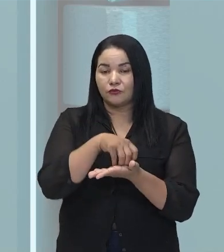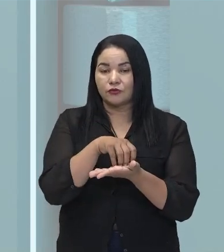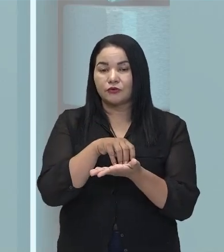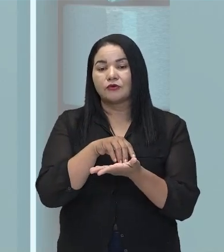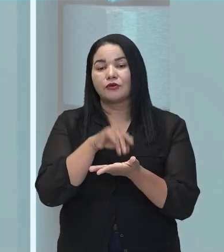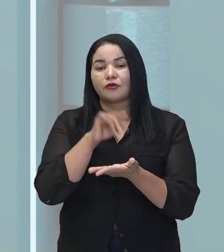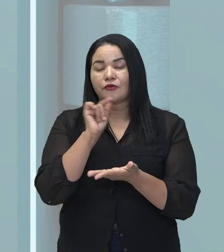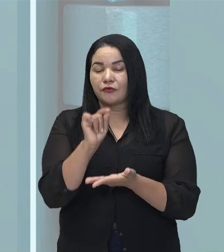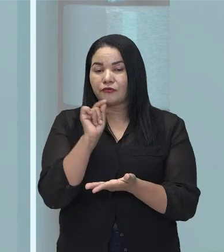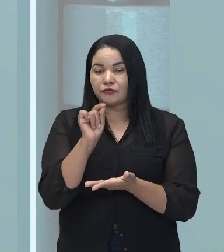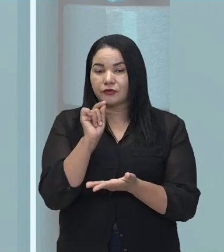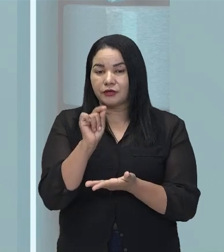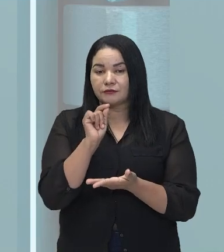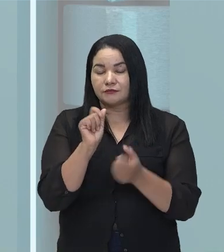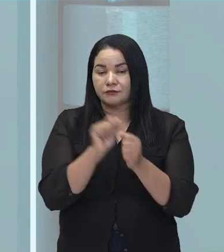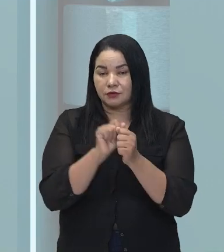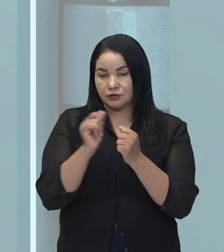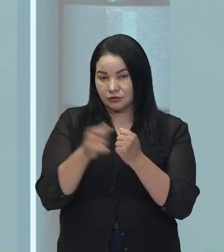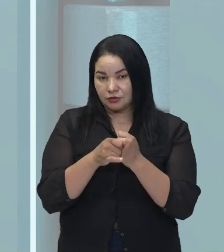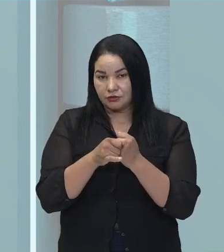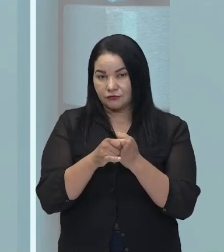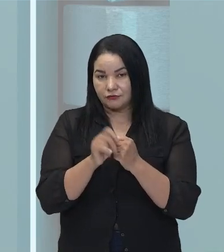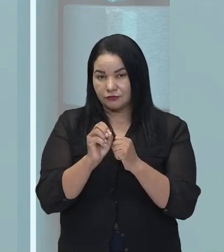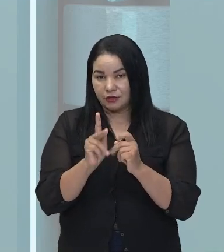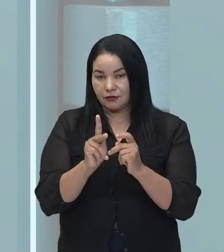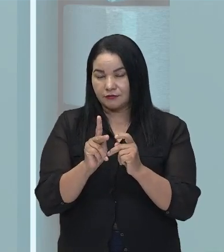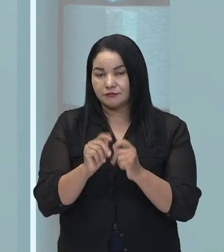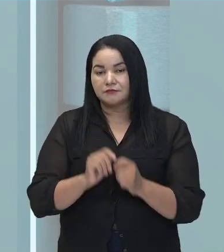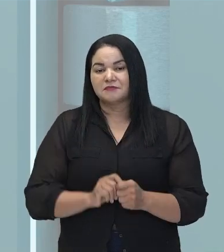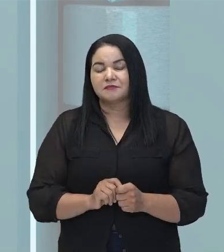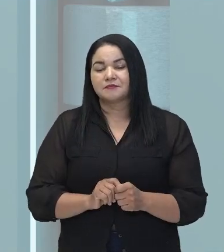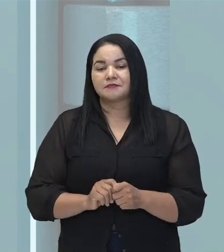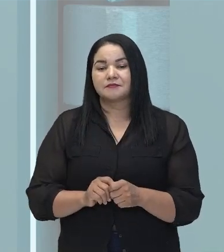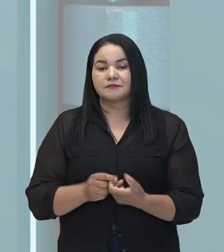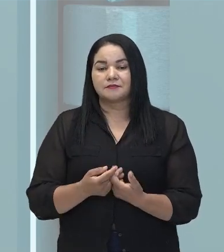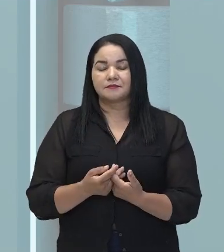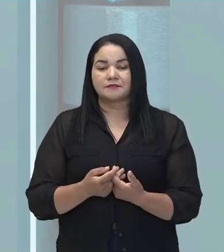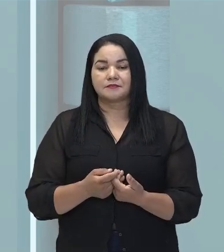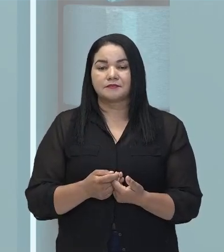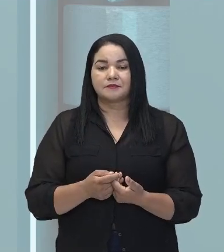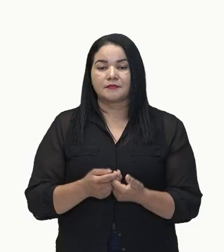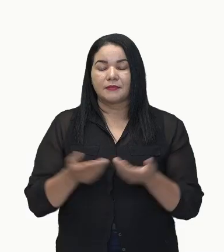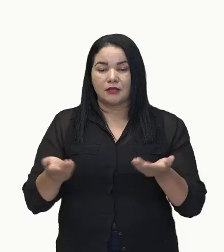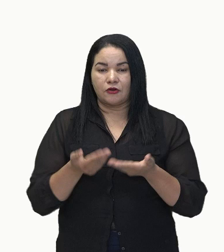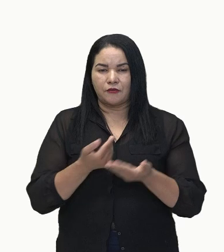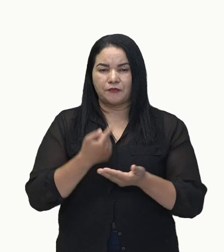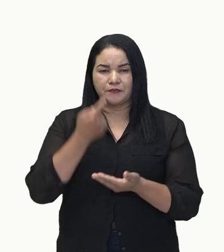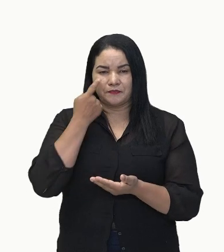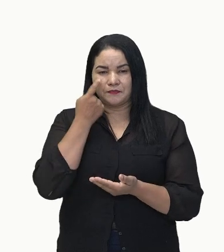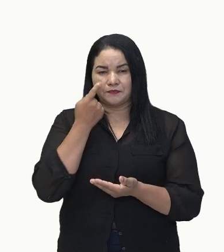adjetivo, tá bom? Vamos analisar aqui. Agora observe aí, olha só.